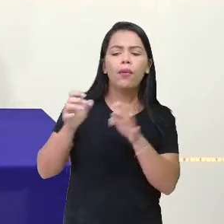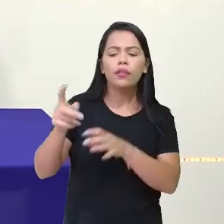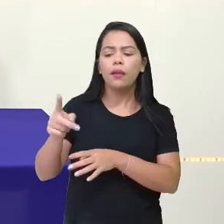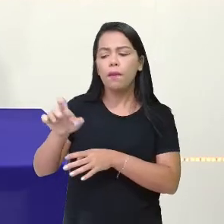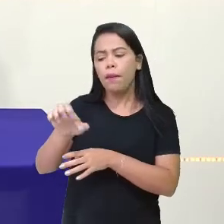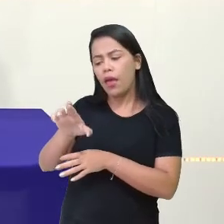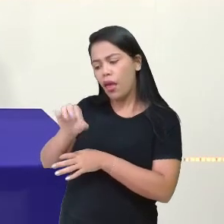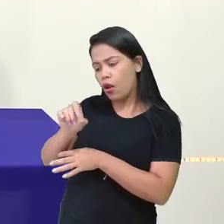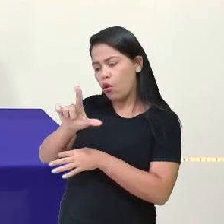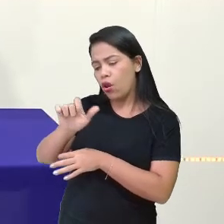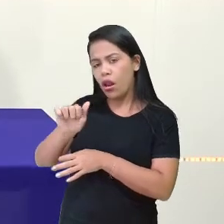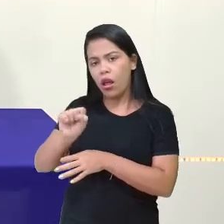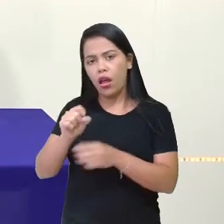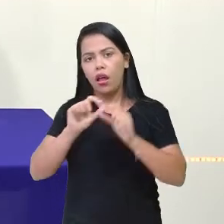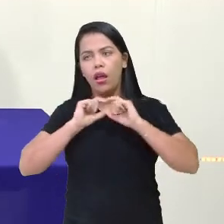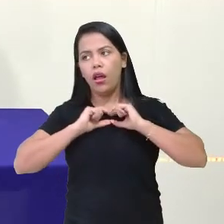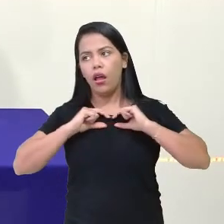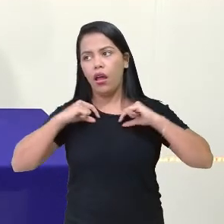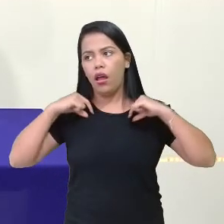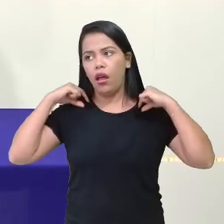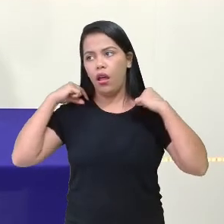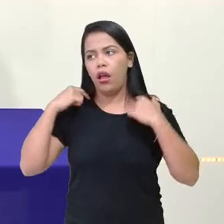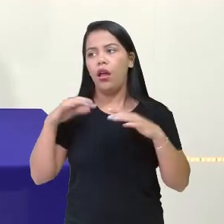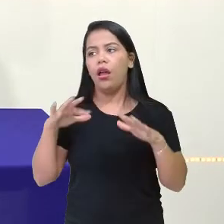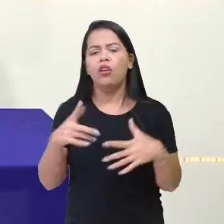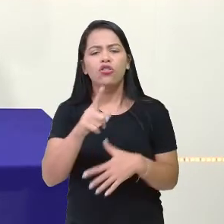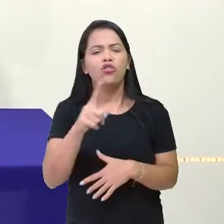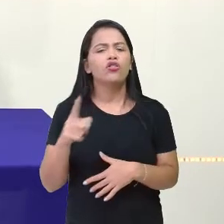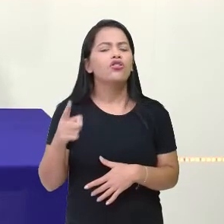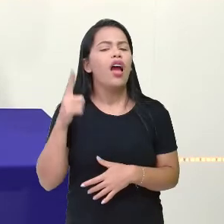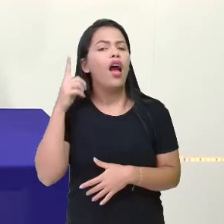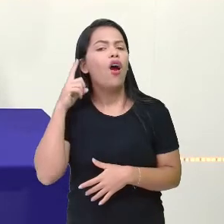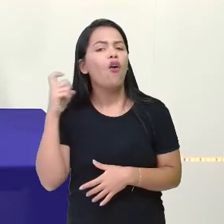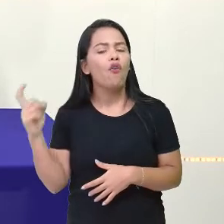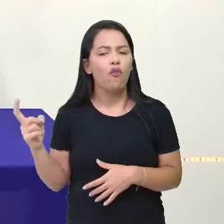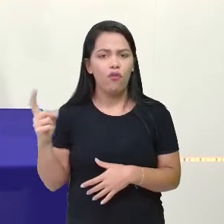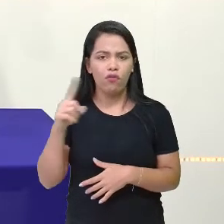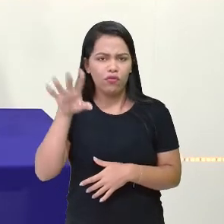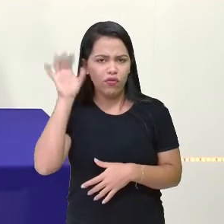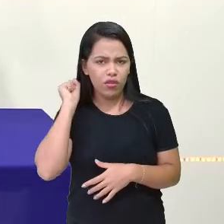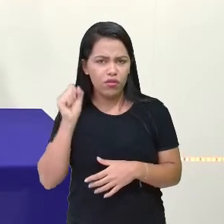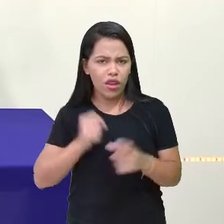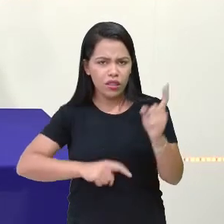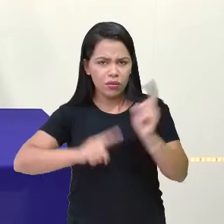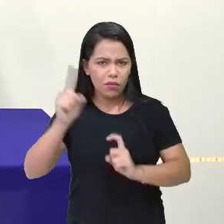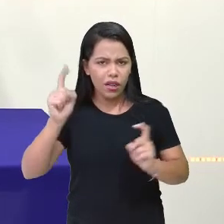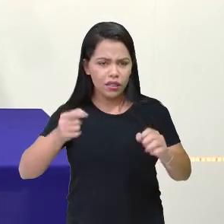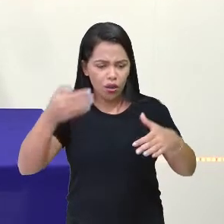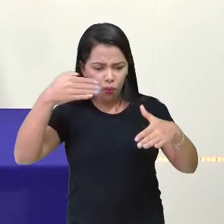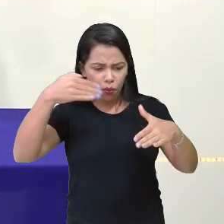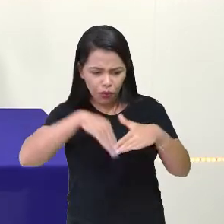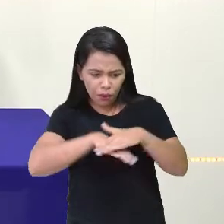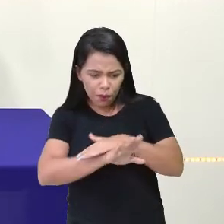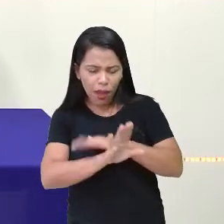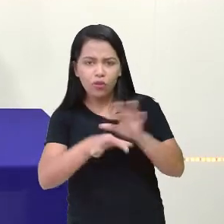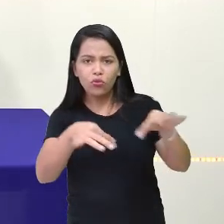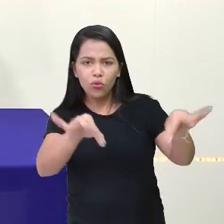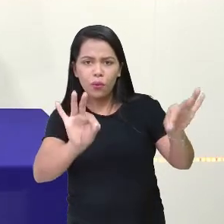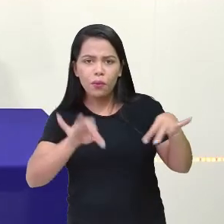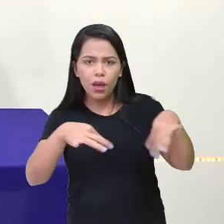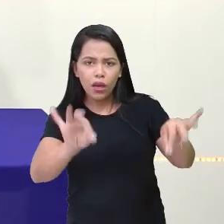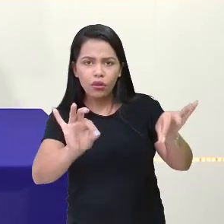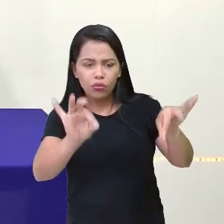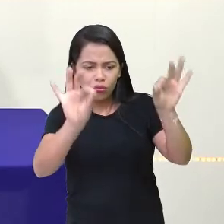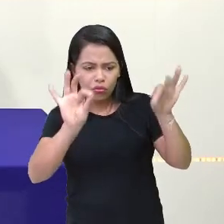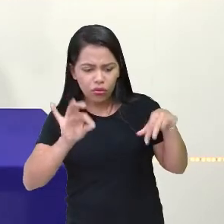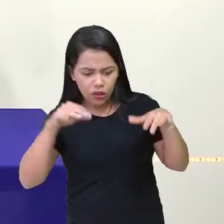não sei se vocês já ouviram a expressão por baixo dos panos. Você já ouviu essa expressão? Aí em casa, responde para mim. Será que você